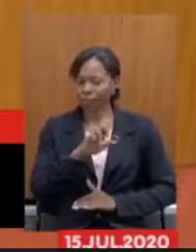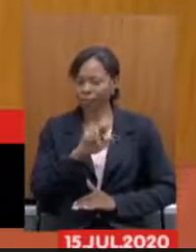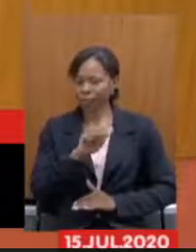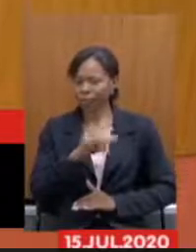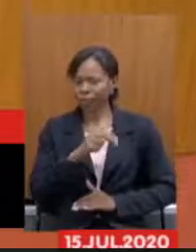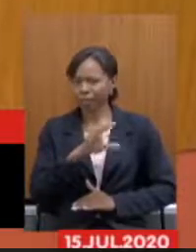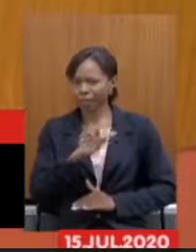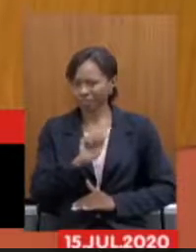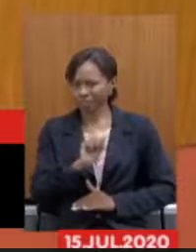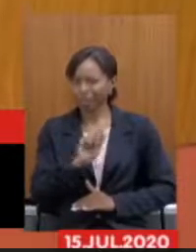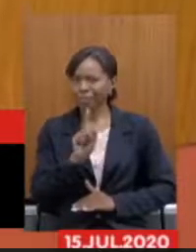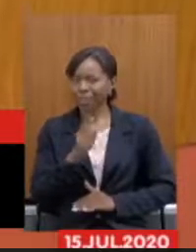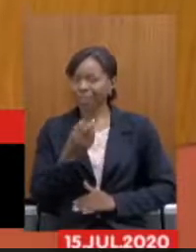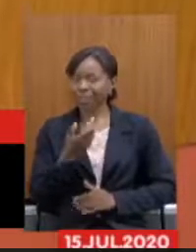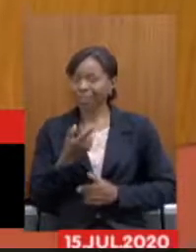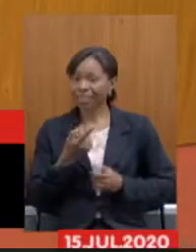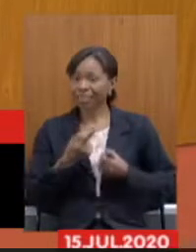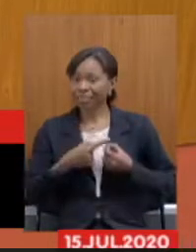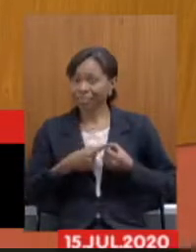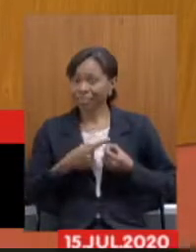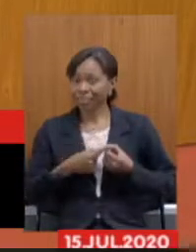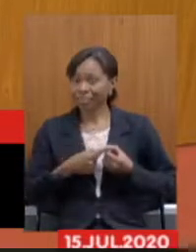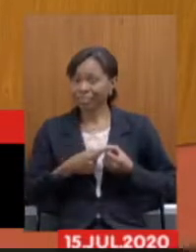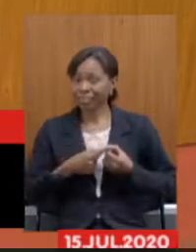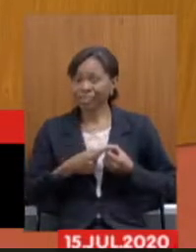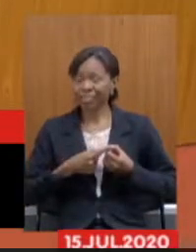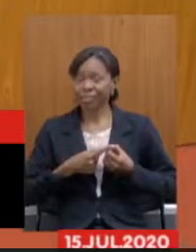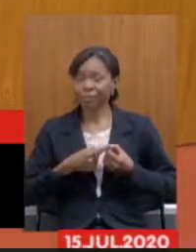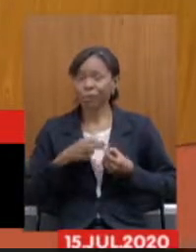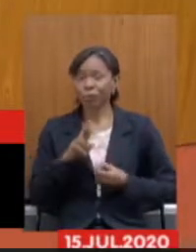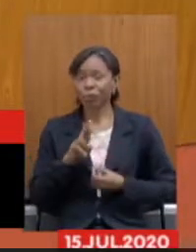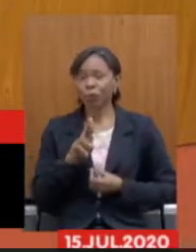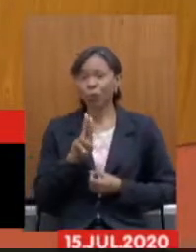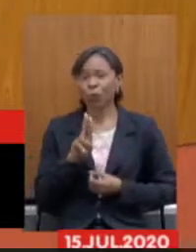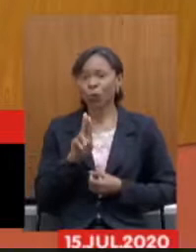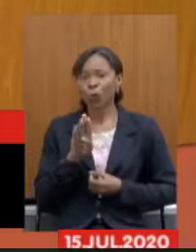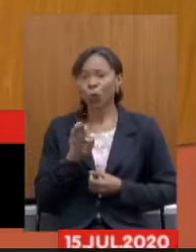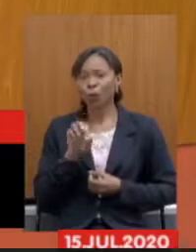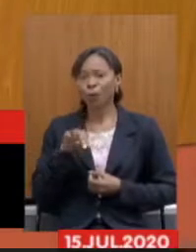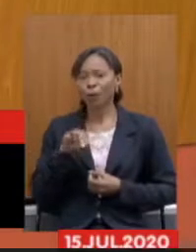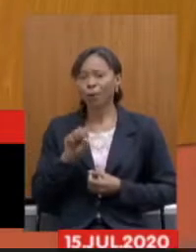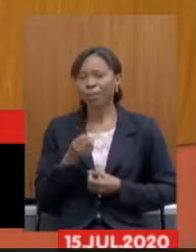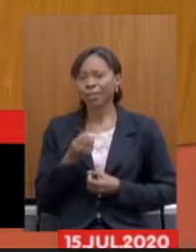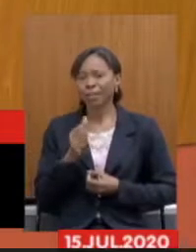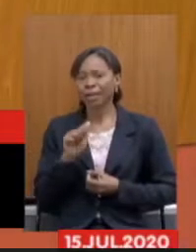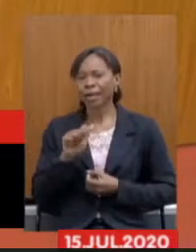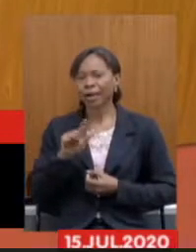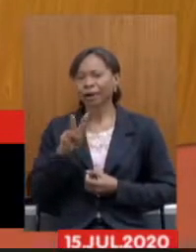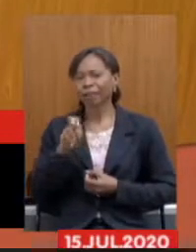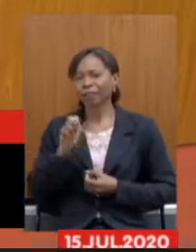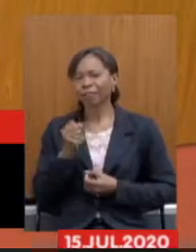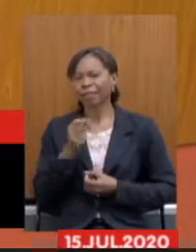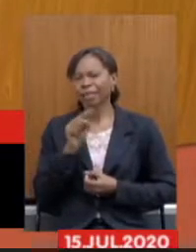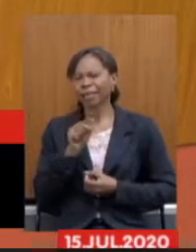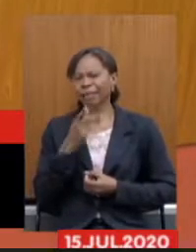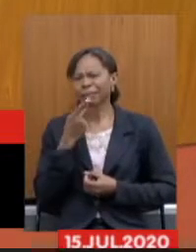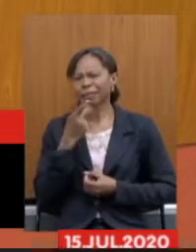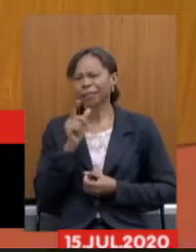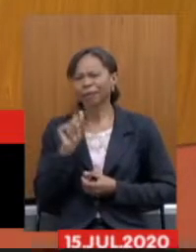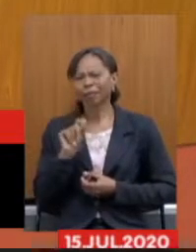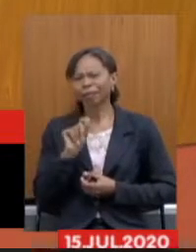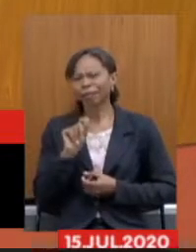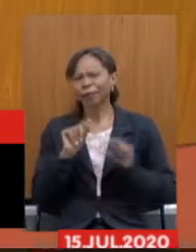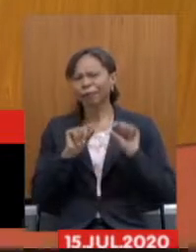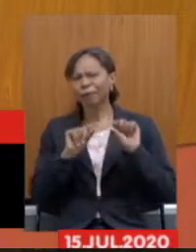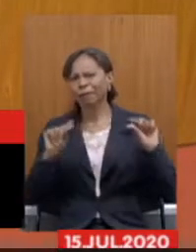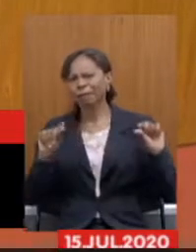tem uma frase eu estava ali me lembrei dela que ele fala sobre a avareza e no momento